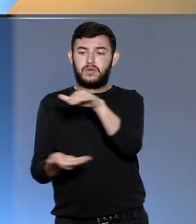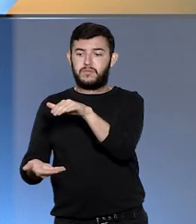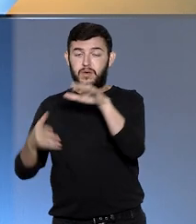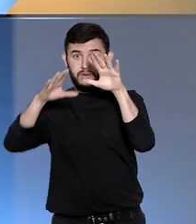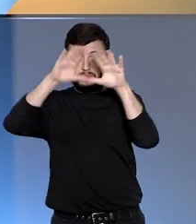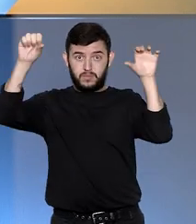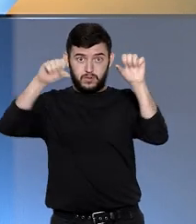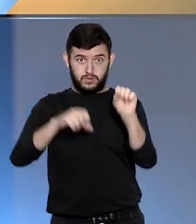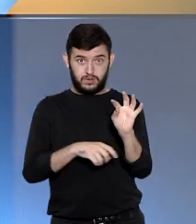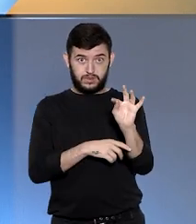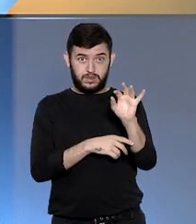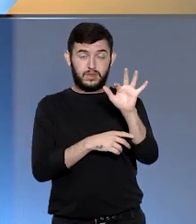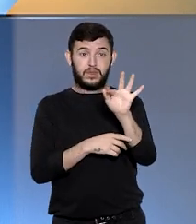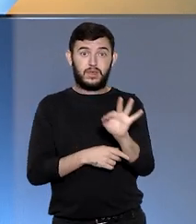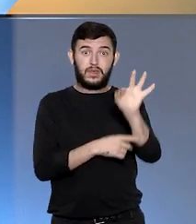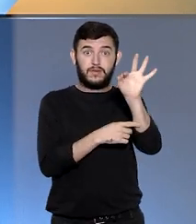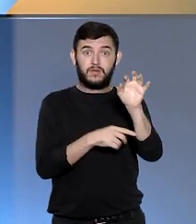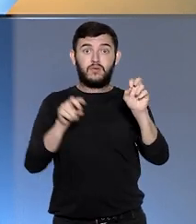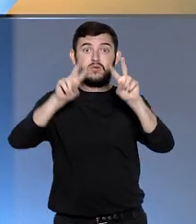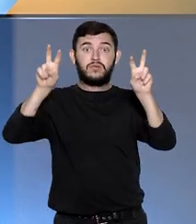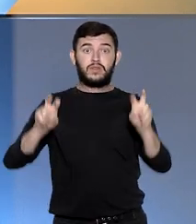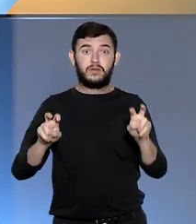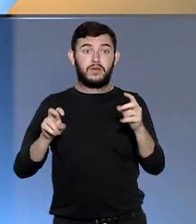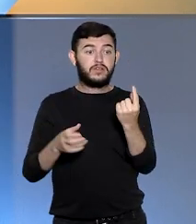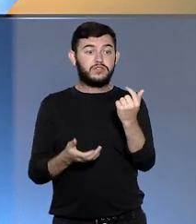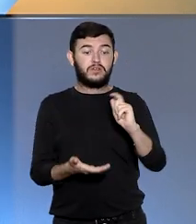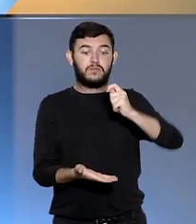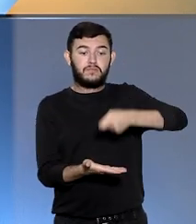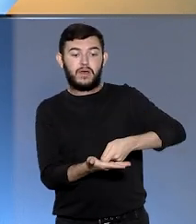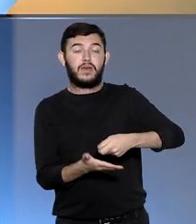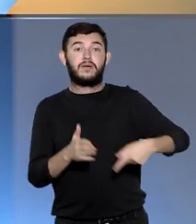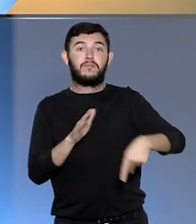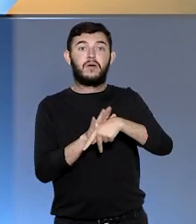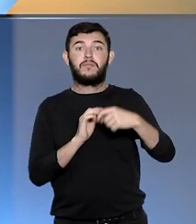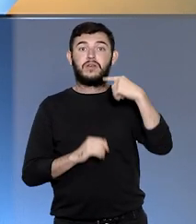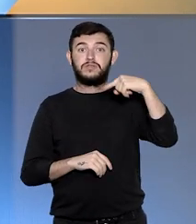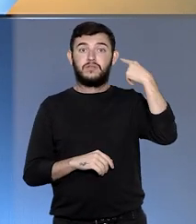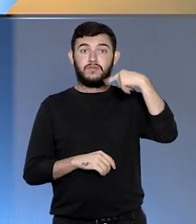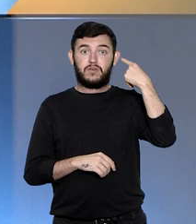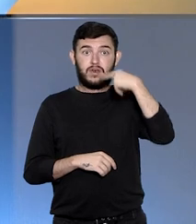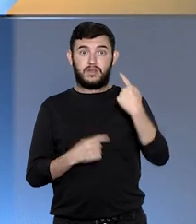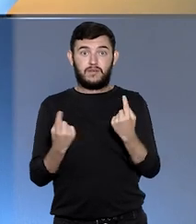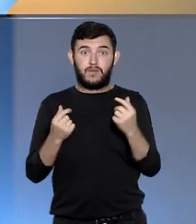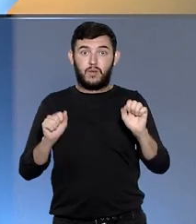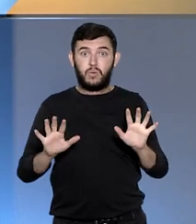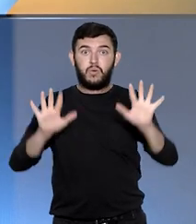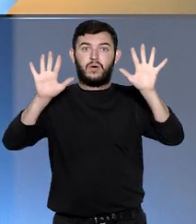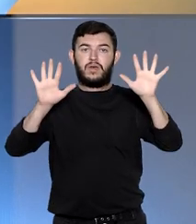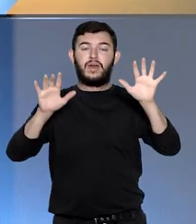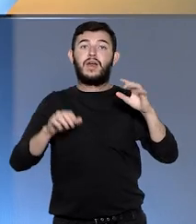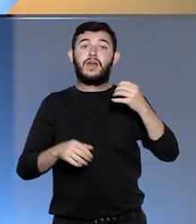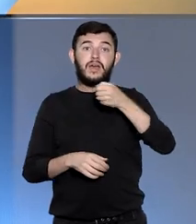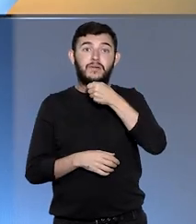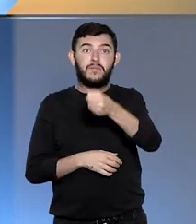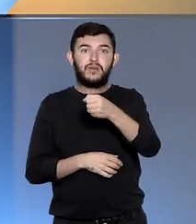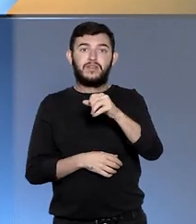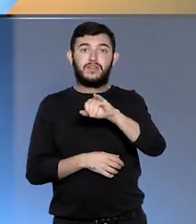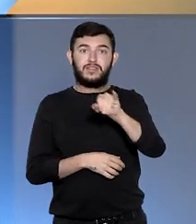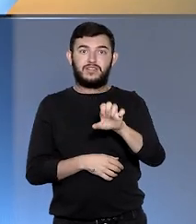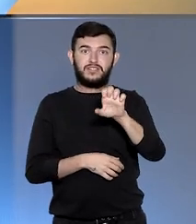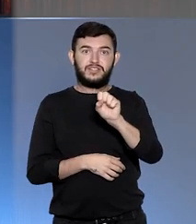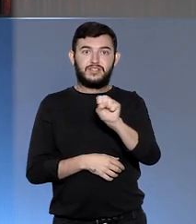Federal sobre honorários por equidade em causas de grande valor. A repórter Jéssica Castro tem os